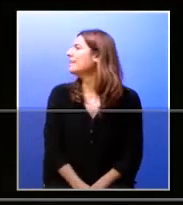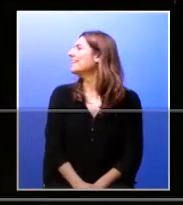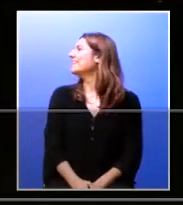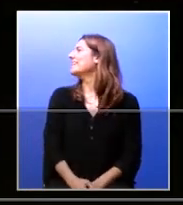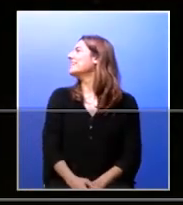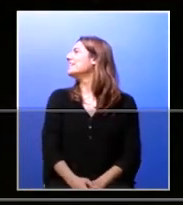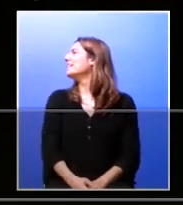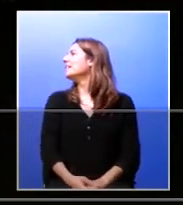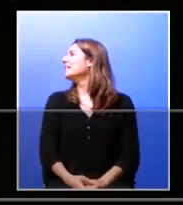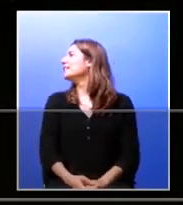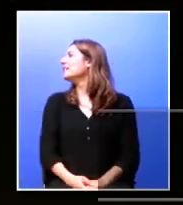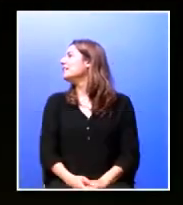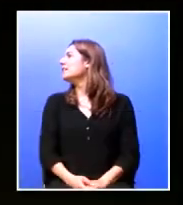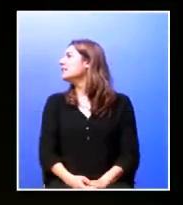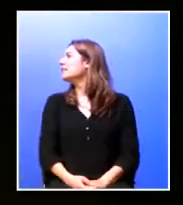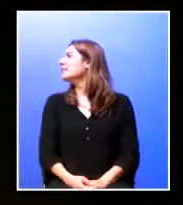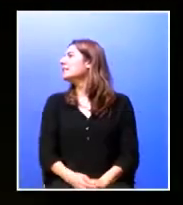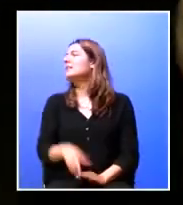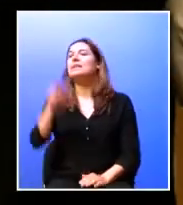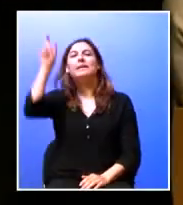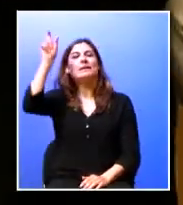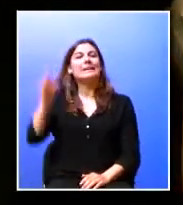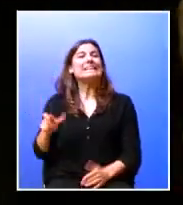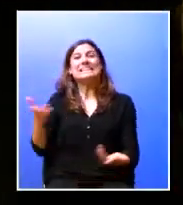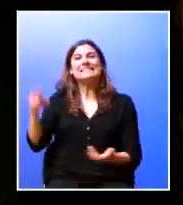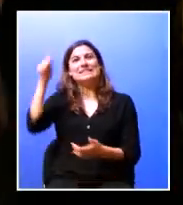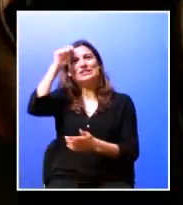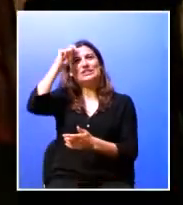estou a falar-vos do estagiário